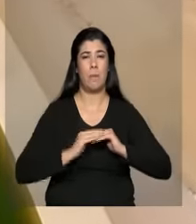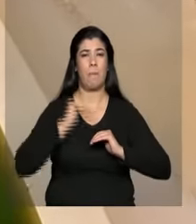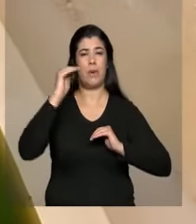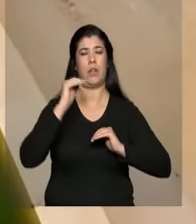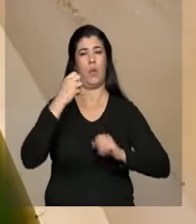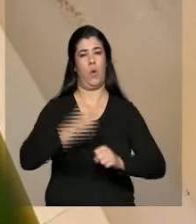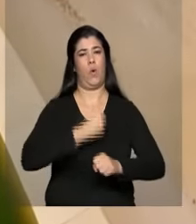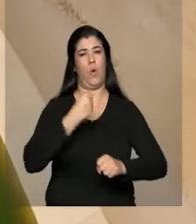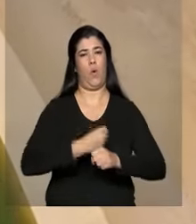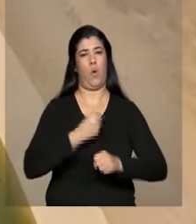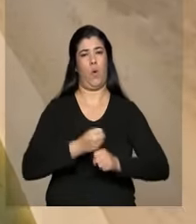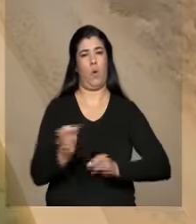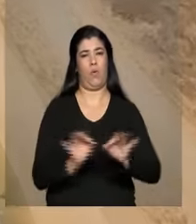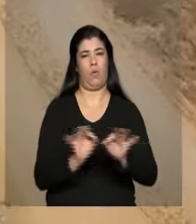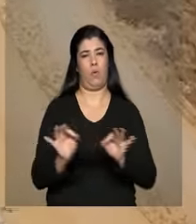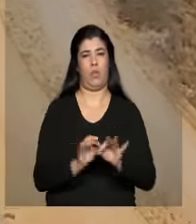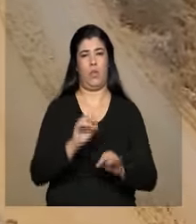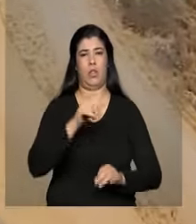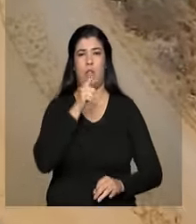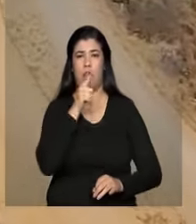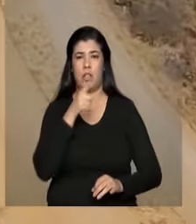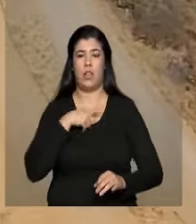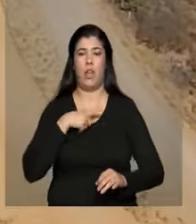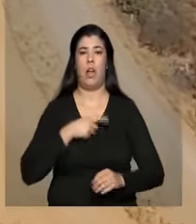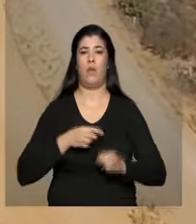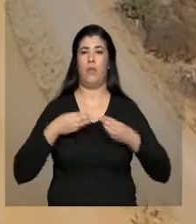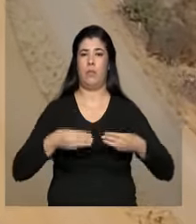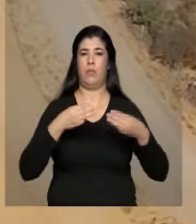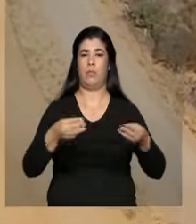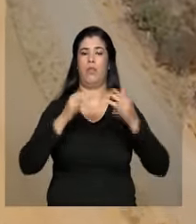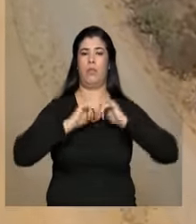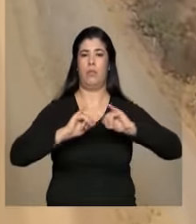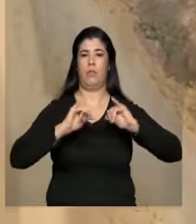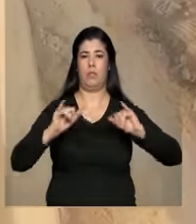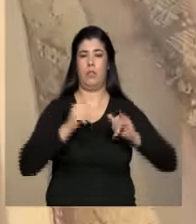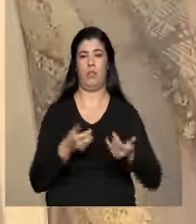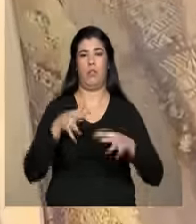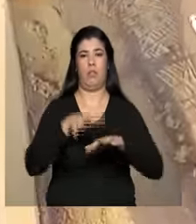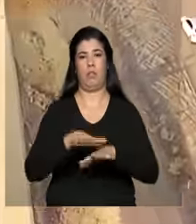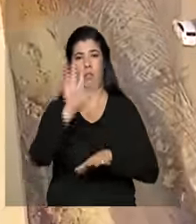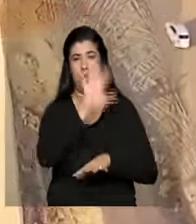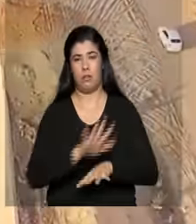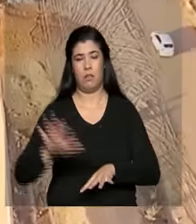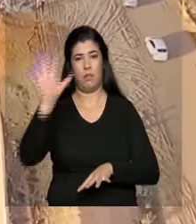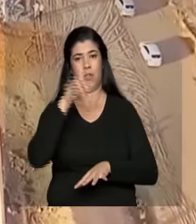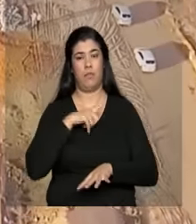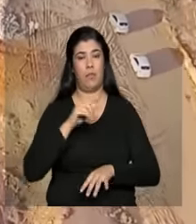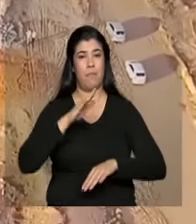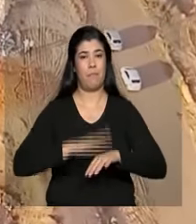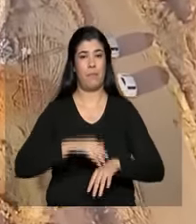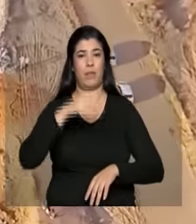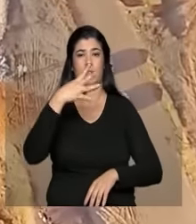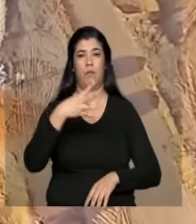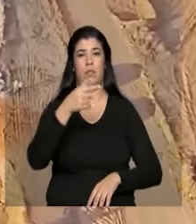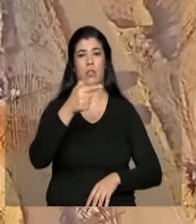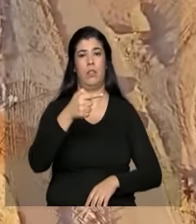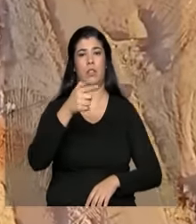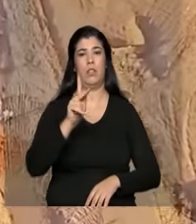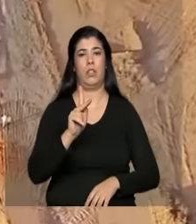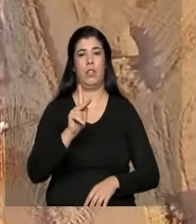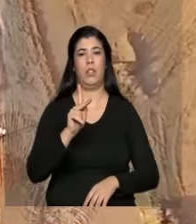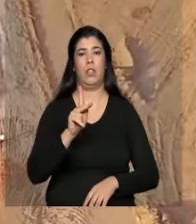infraestrutura hídrica do mundo, de acordo com o Ministério da Integração Nacional. São mais de 470